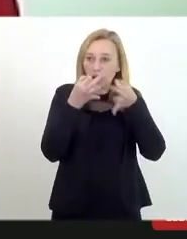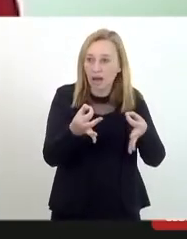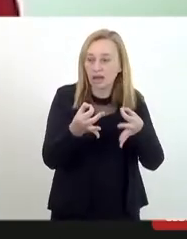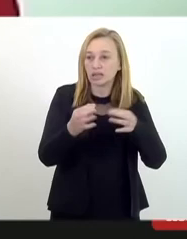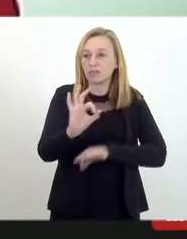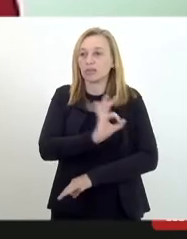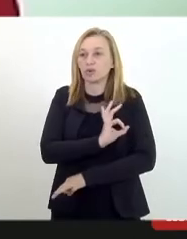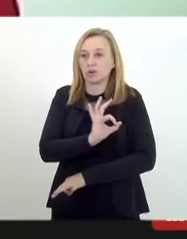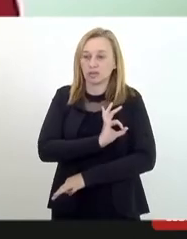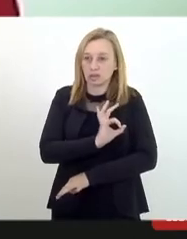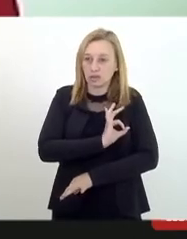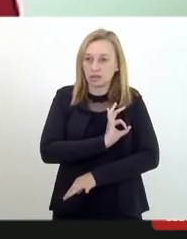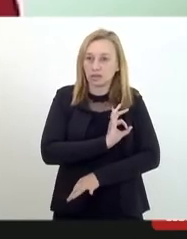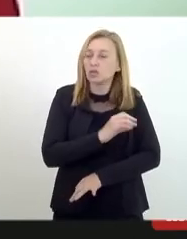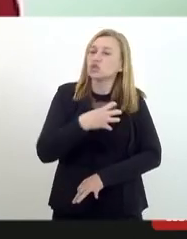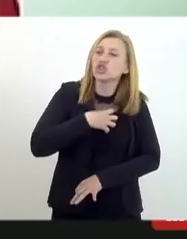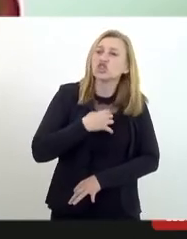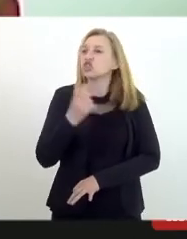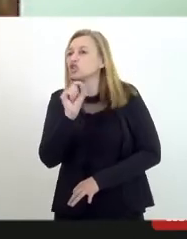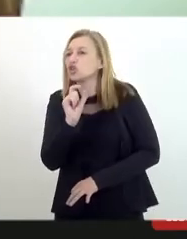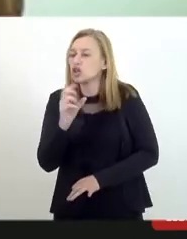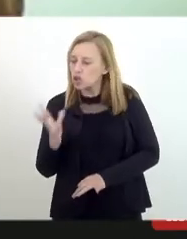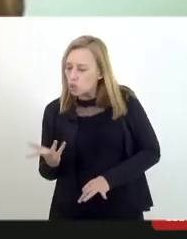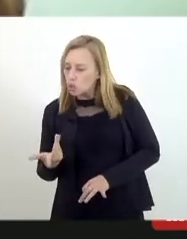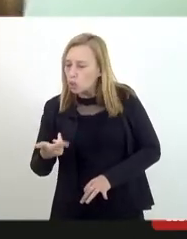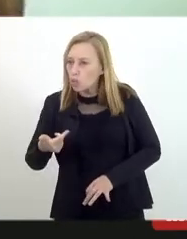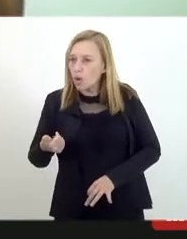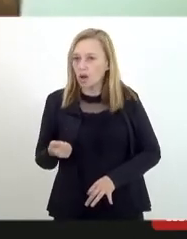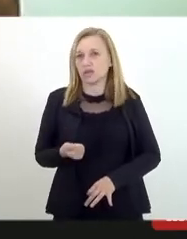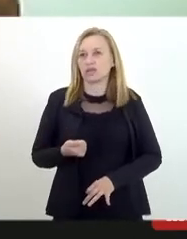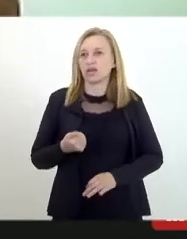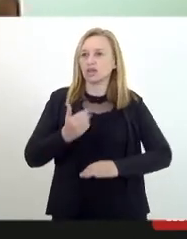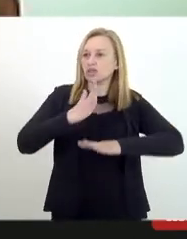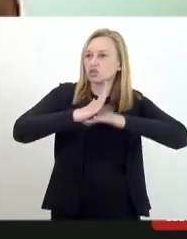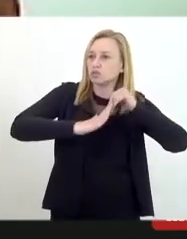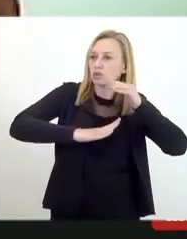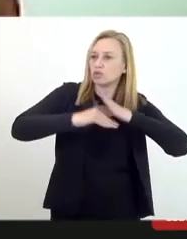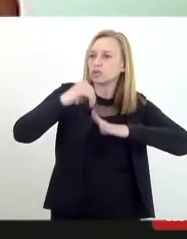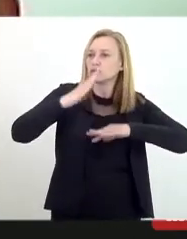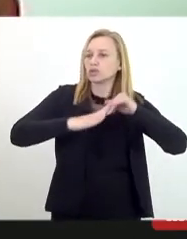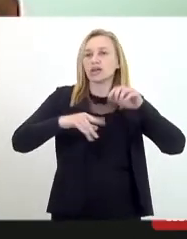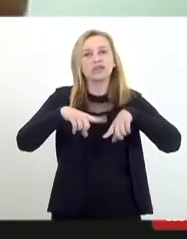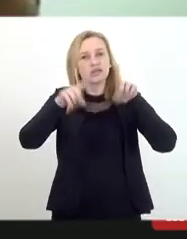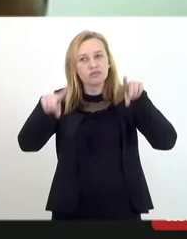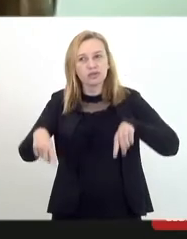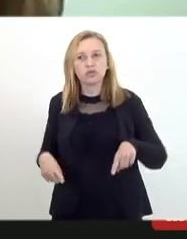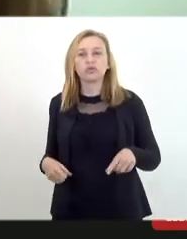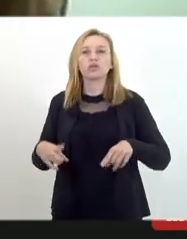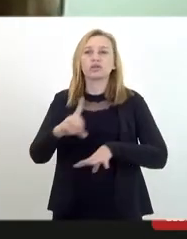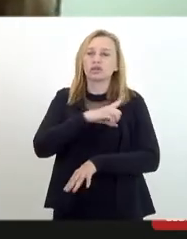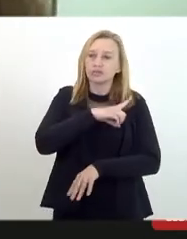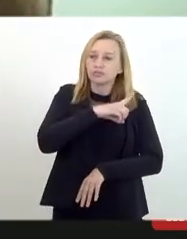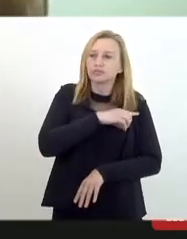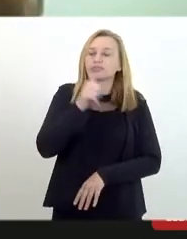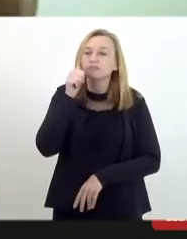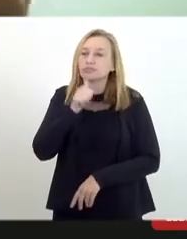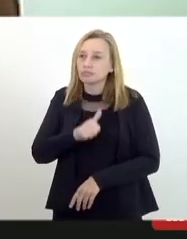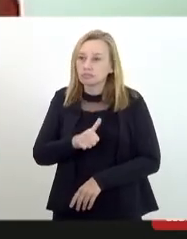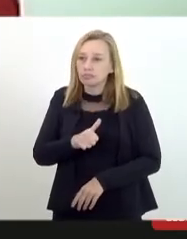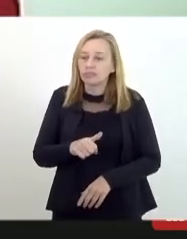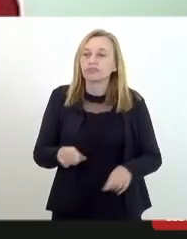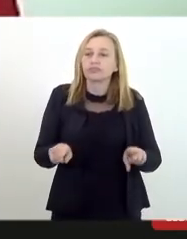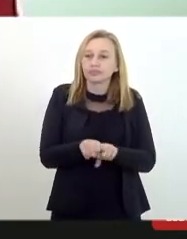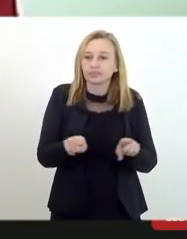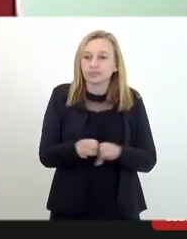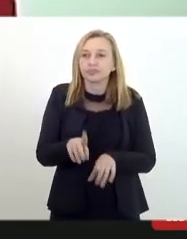à polícia civil, no sentido de qualificar os servidores, sobretudo, da delegacia de mulheres e